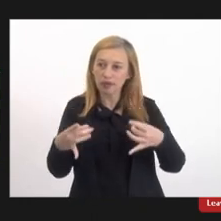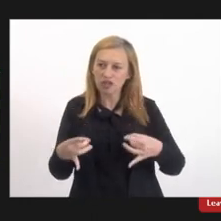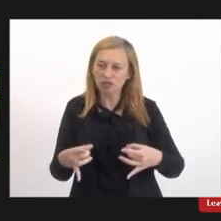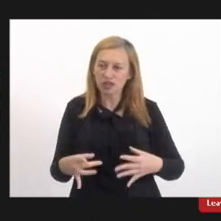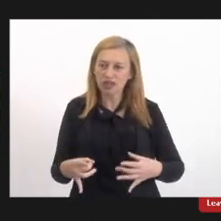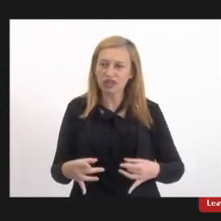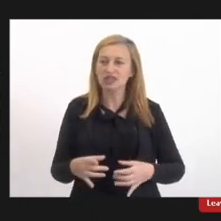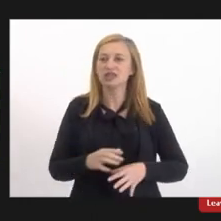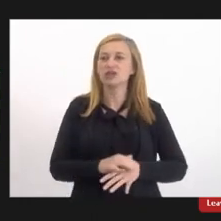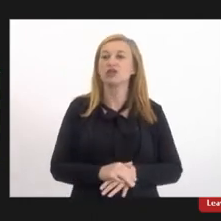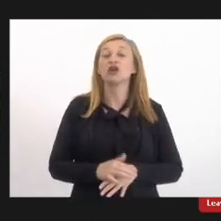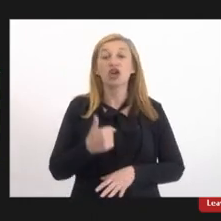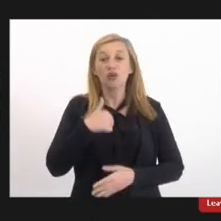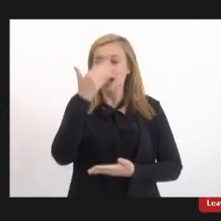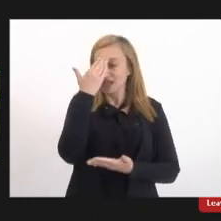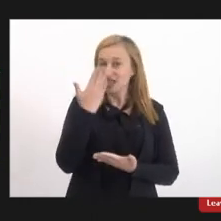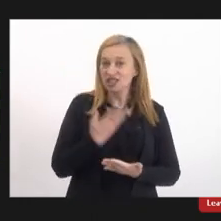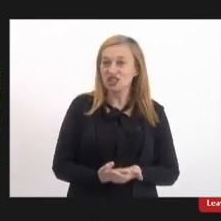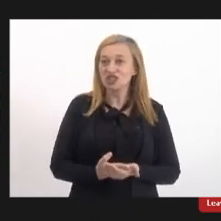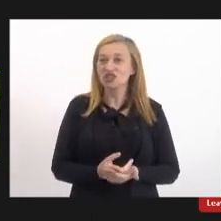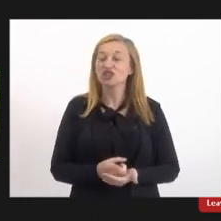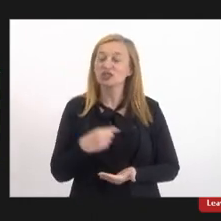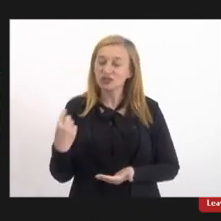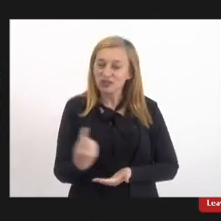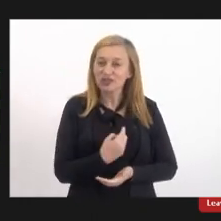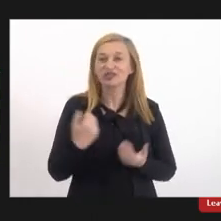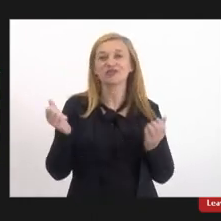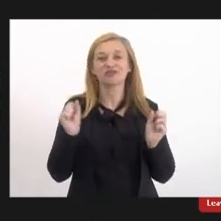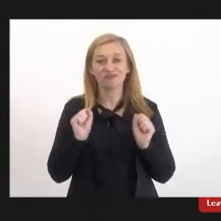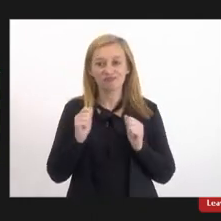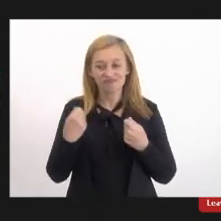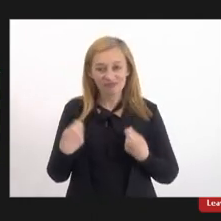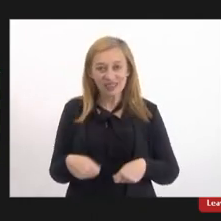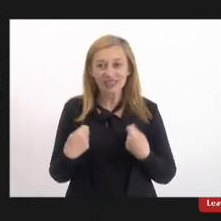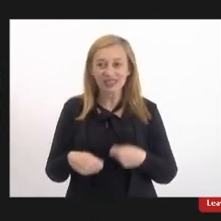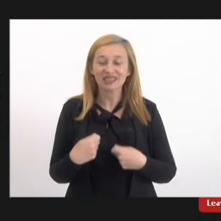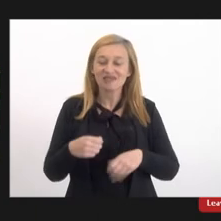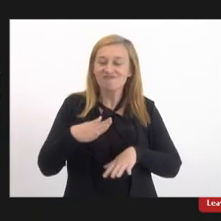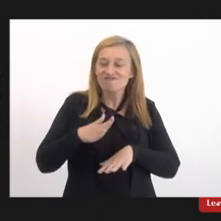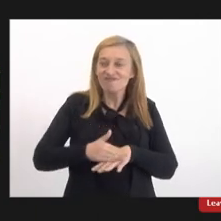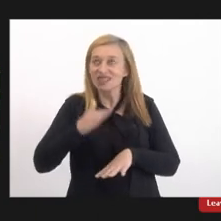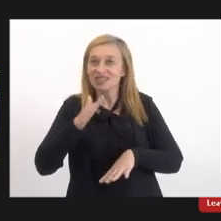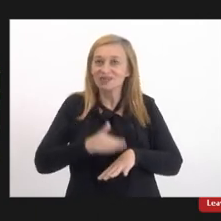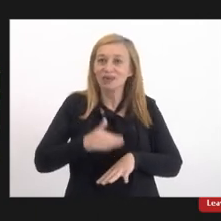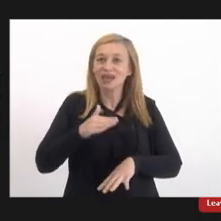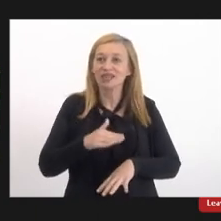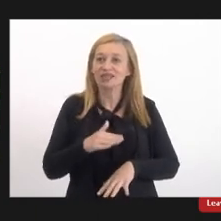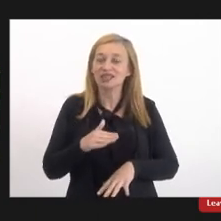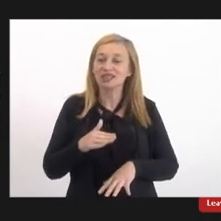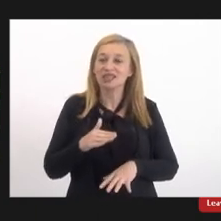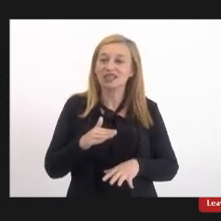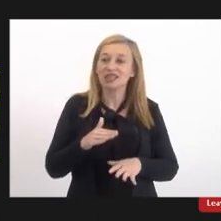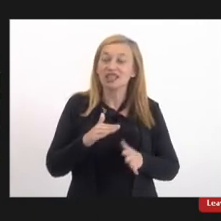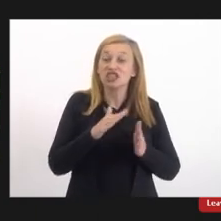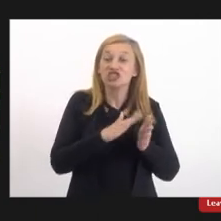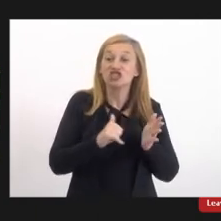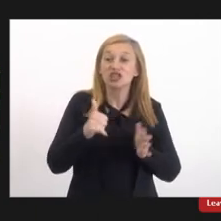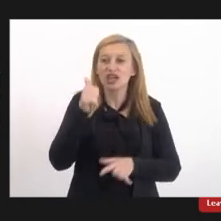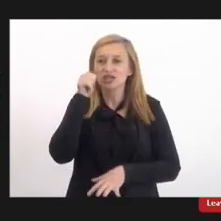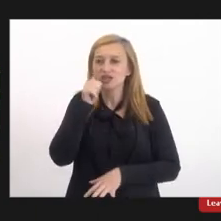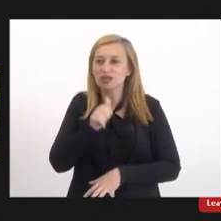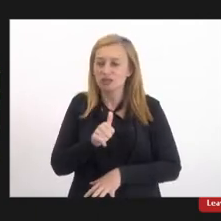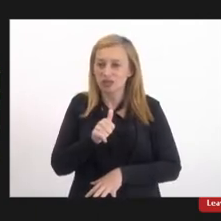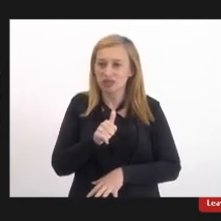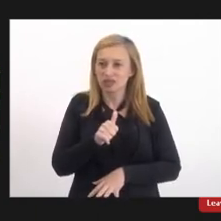E eu acredito que, assim, nós precisamos cada vez mais tirar as mulheres da